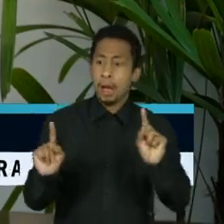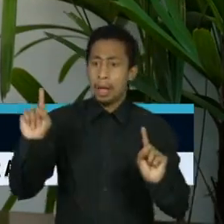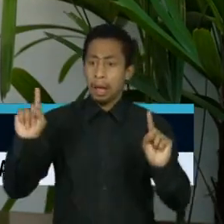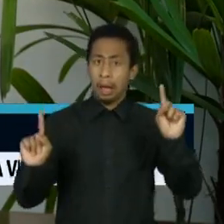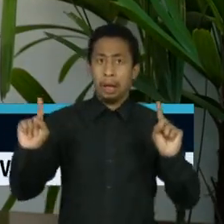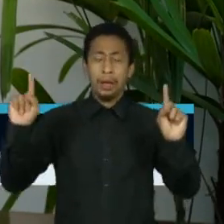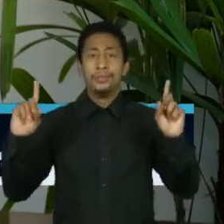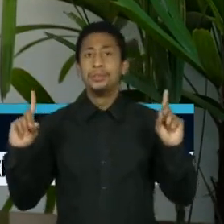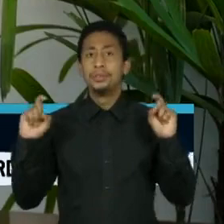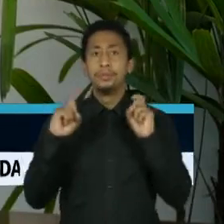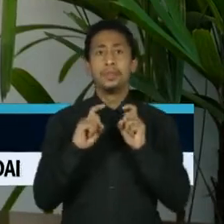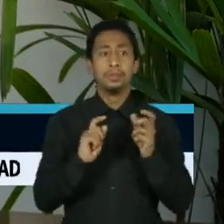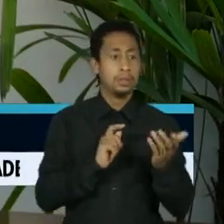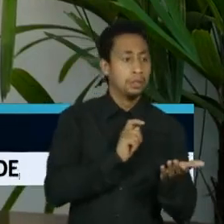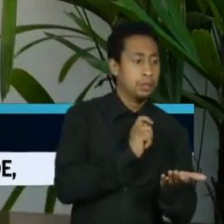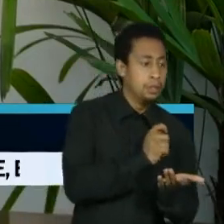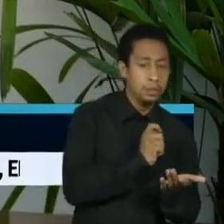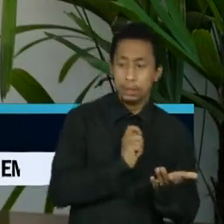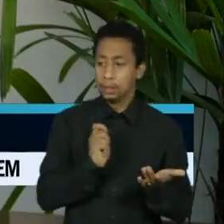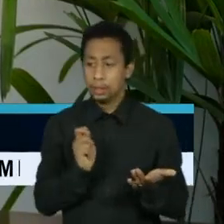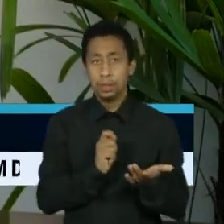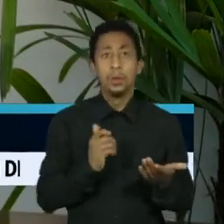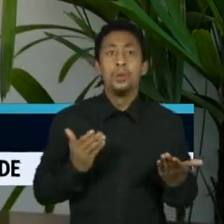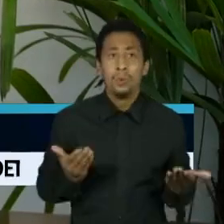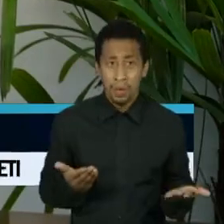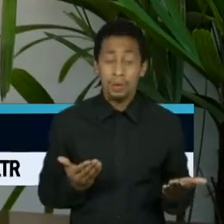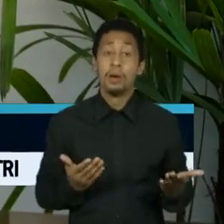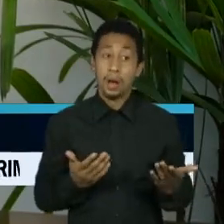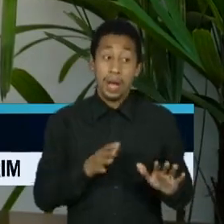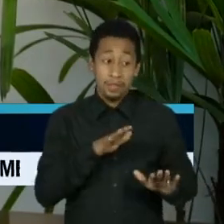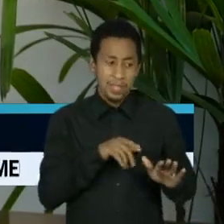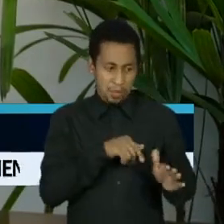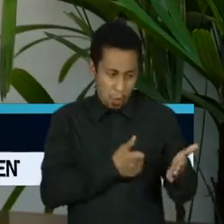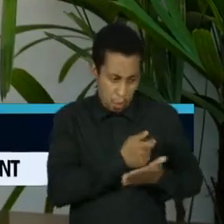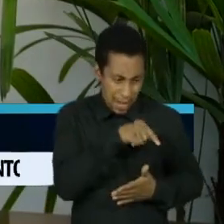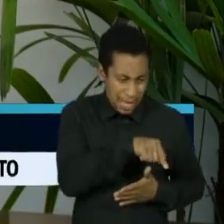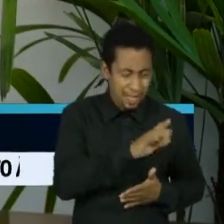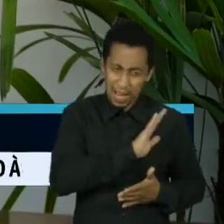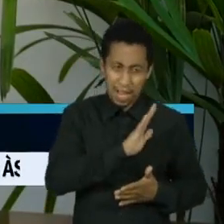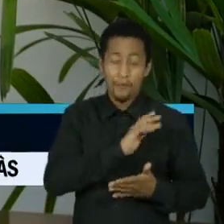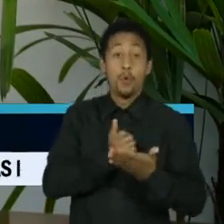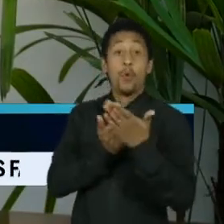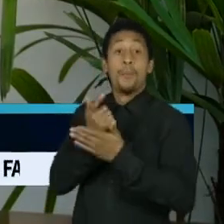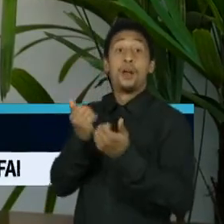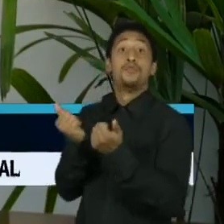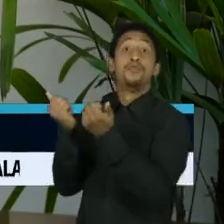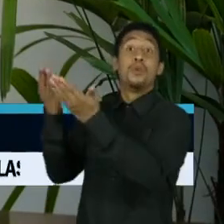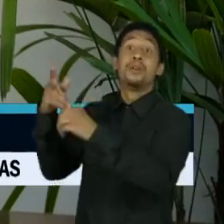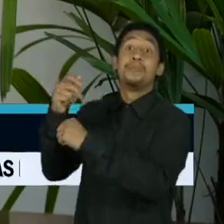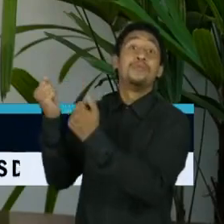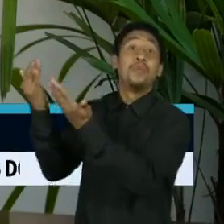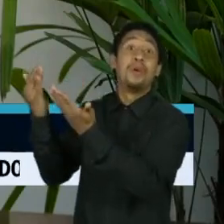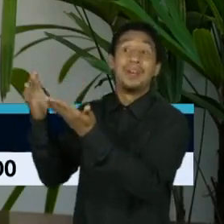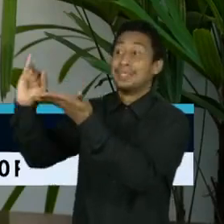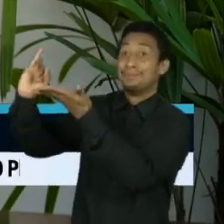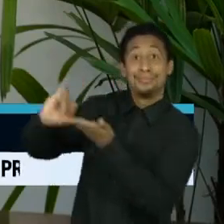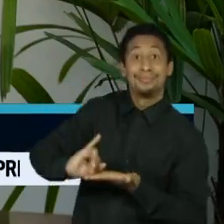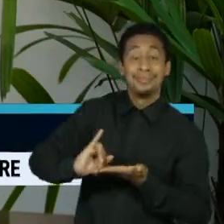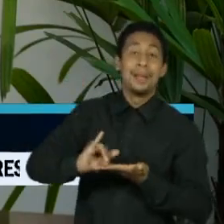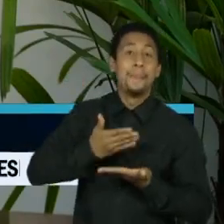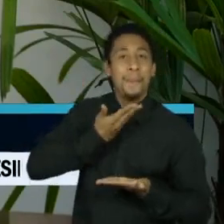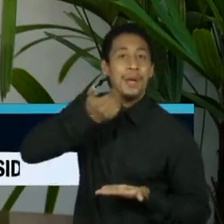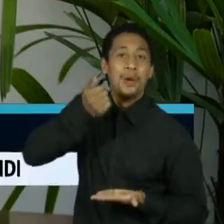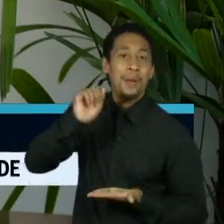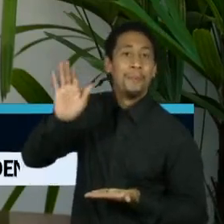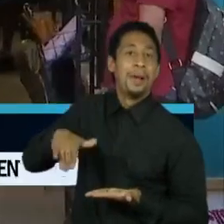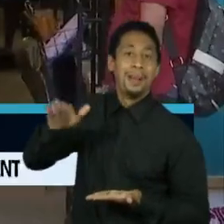produtos como insumos tendem a substituir o produto doméstico pelo produto importado, gerando um impacto negativo sobre a